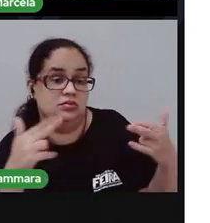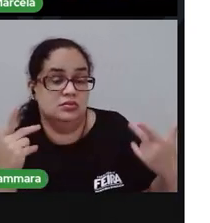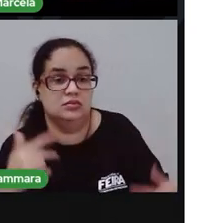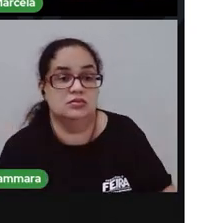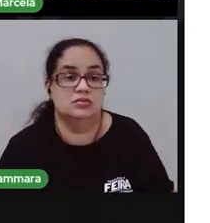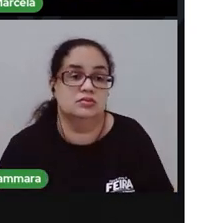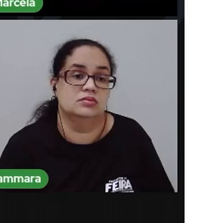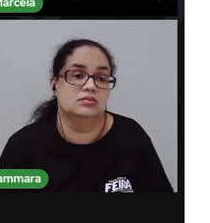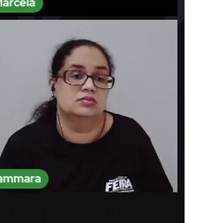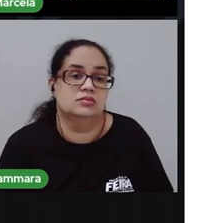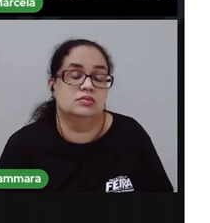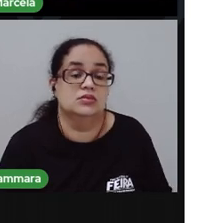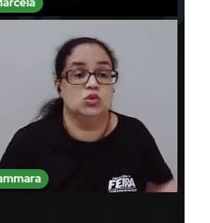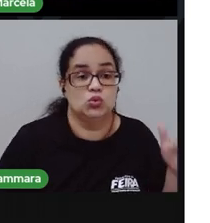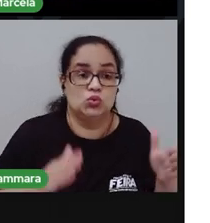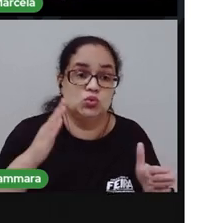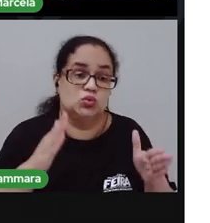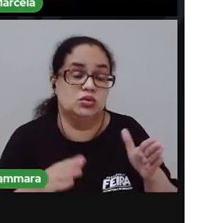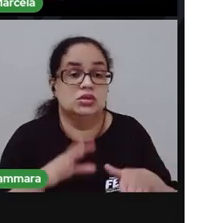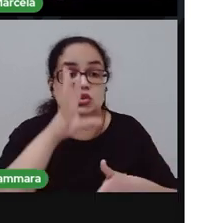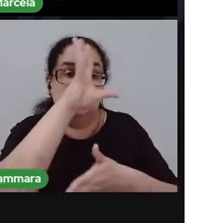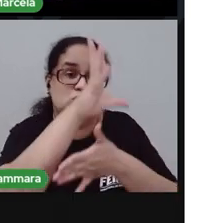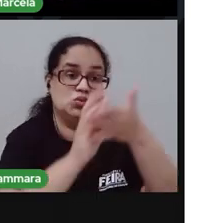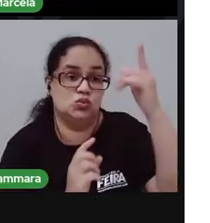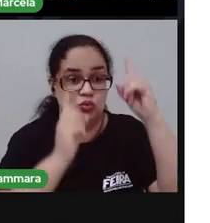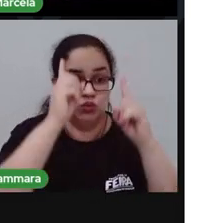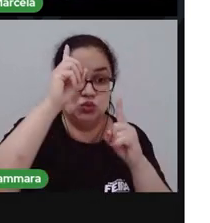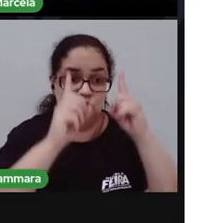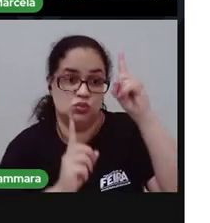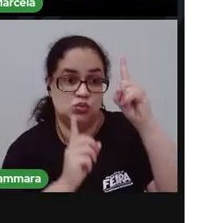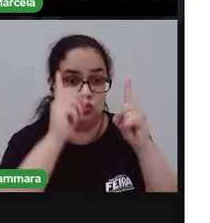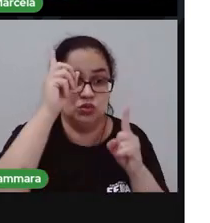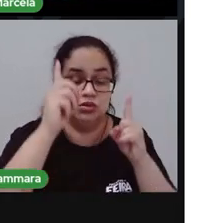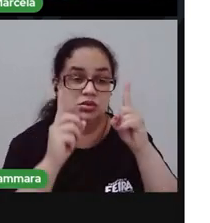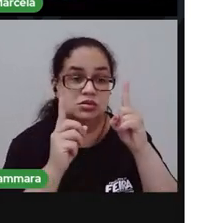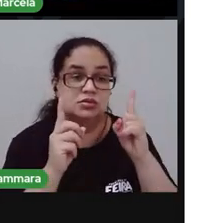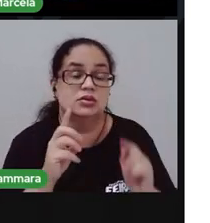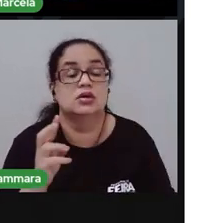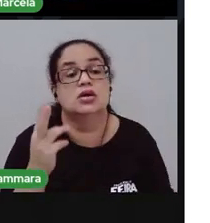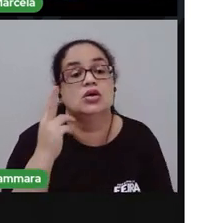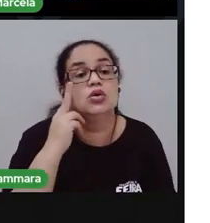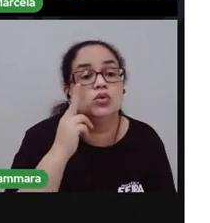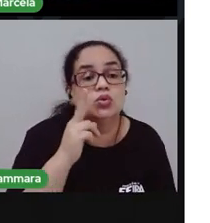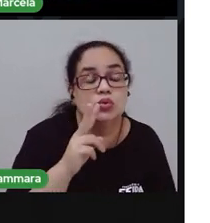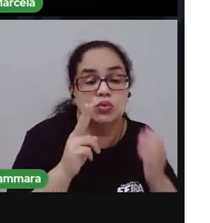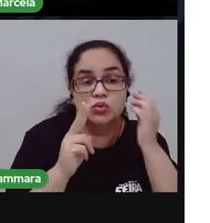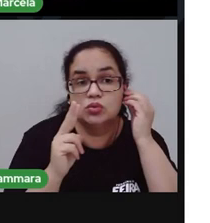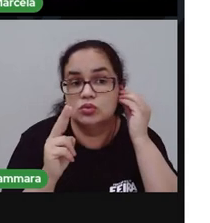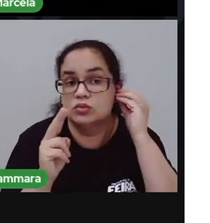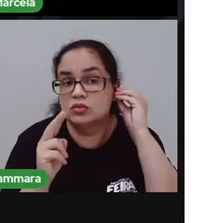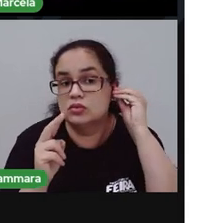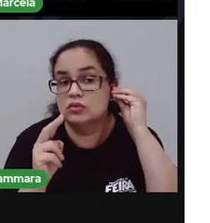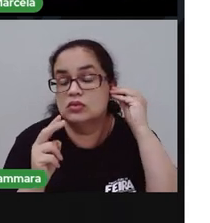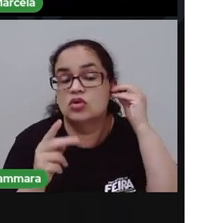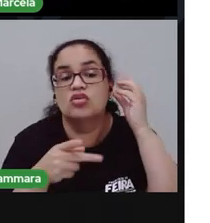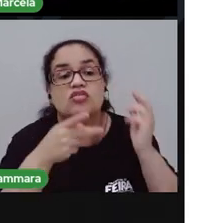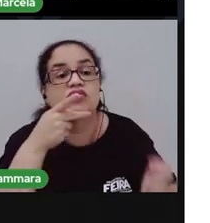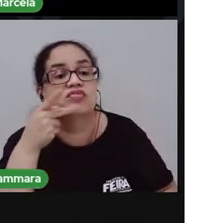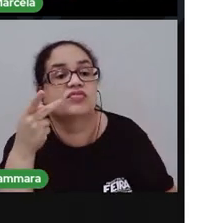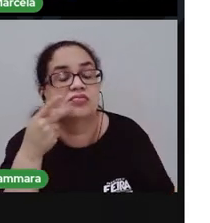gesto, só utilizando as mãos. E aí você vai me dizer,